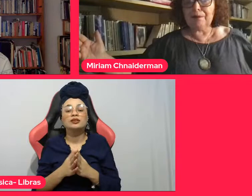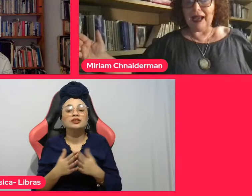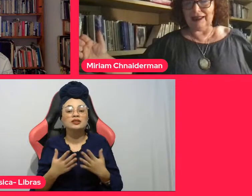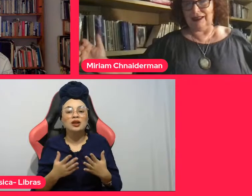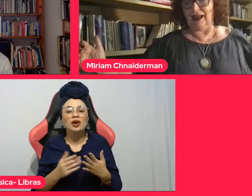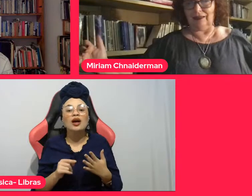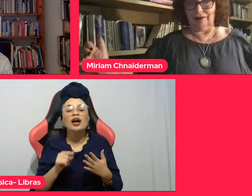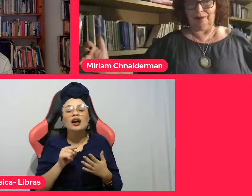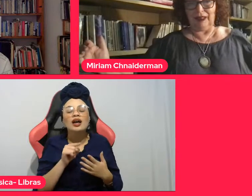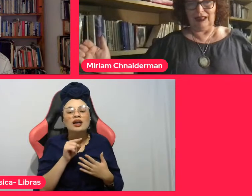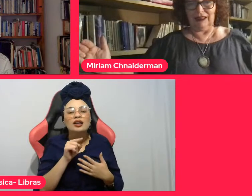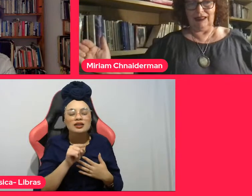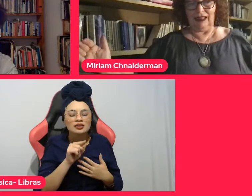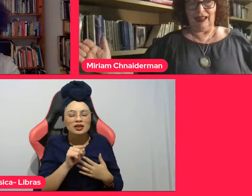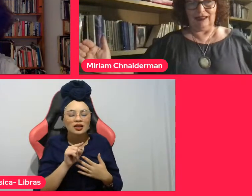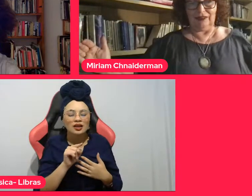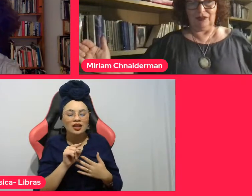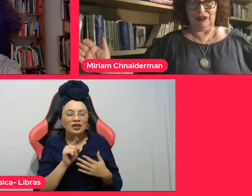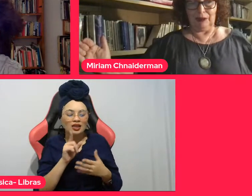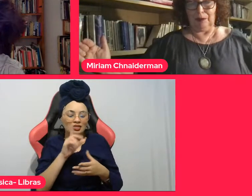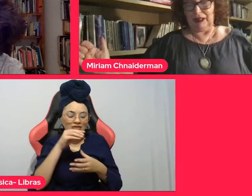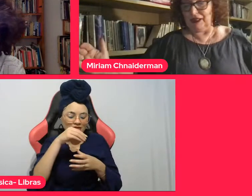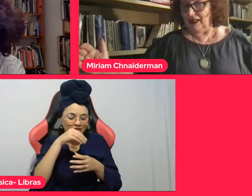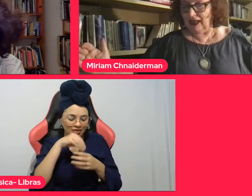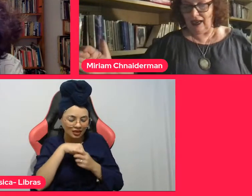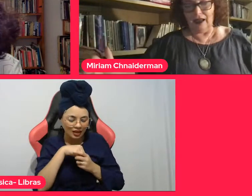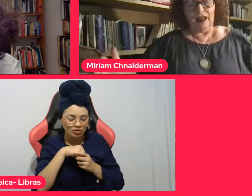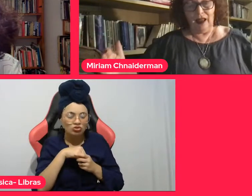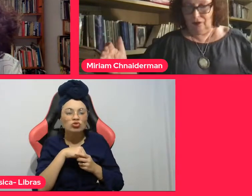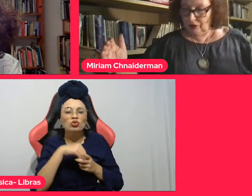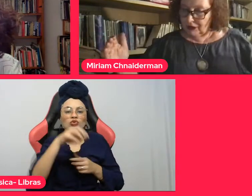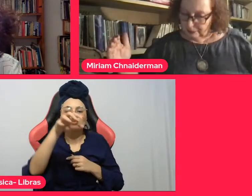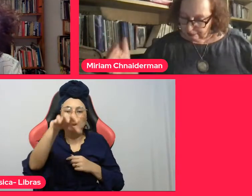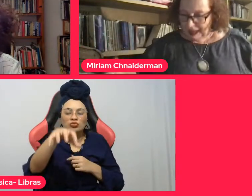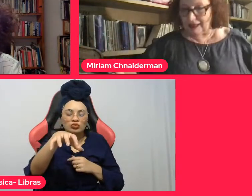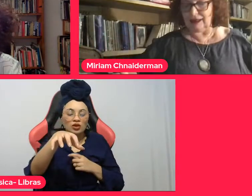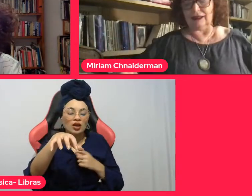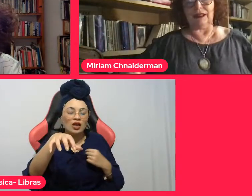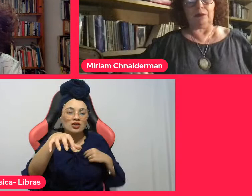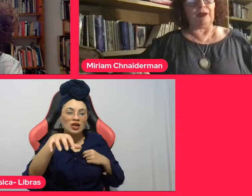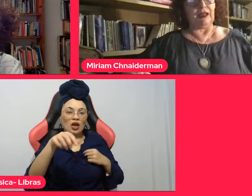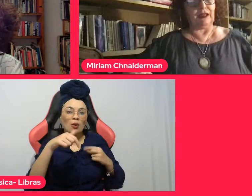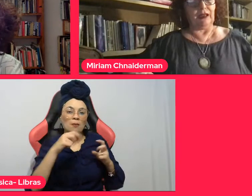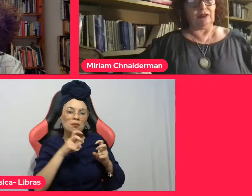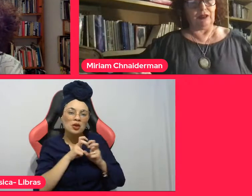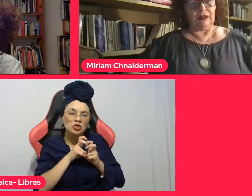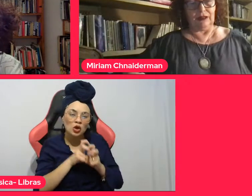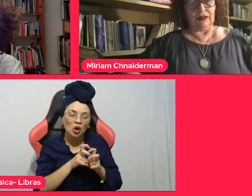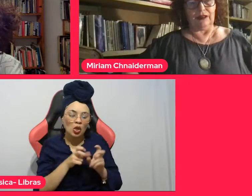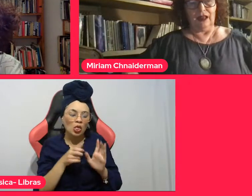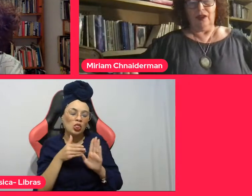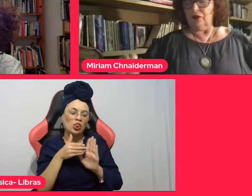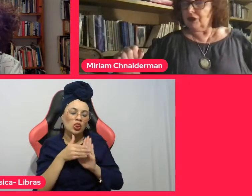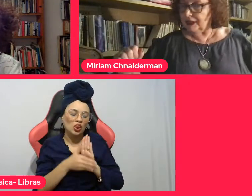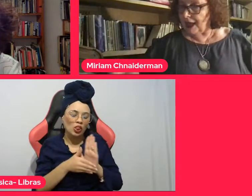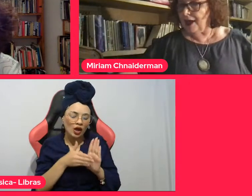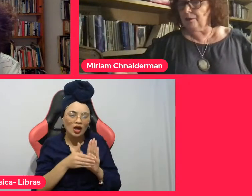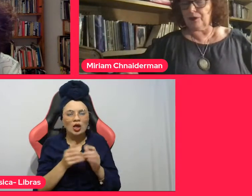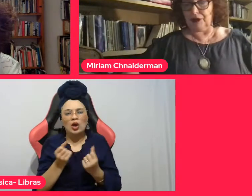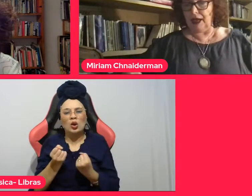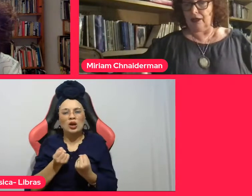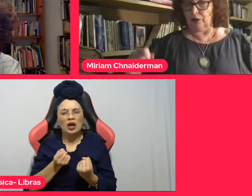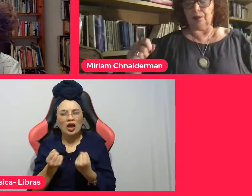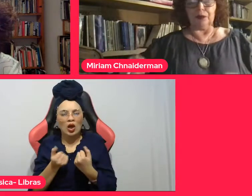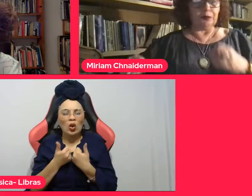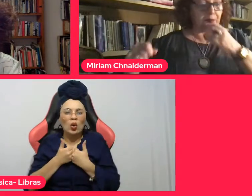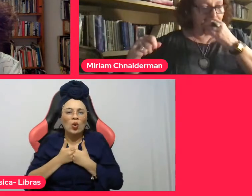perpassado pela cidade. Você, para chegar, você passa pela Cracolândia, você é